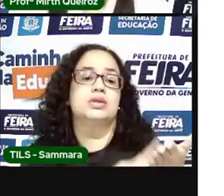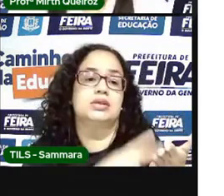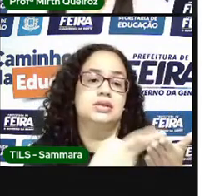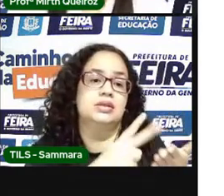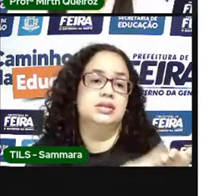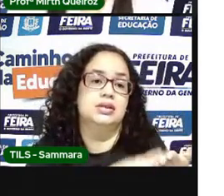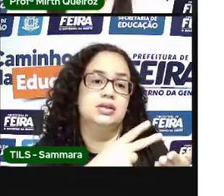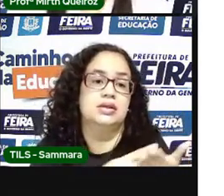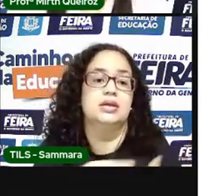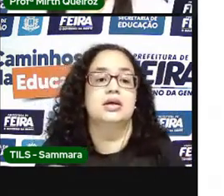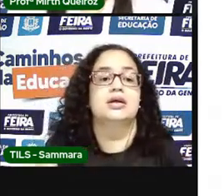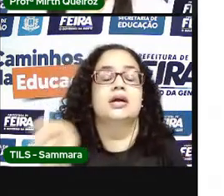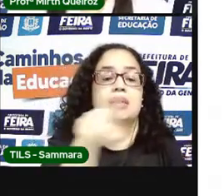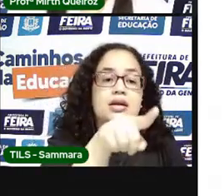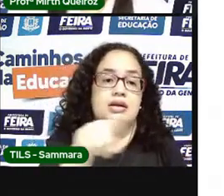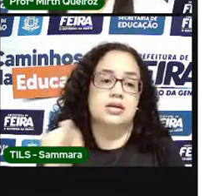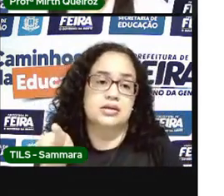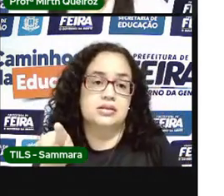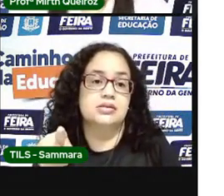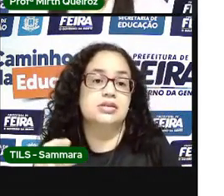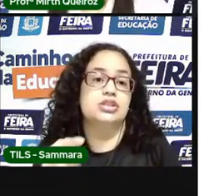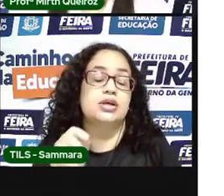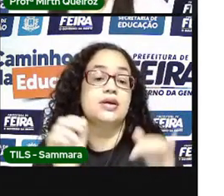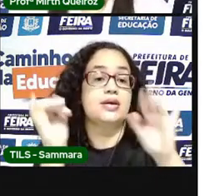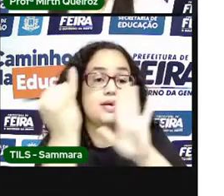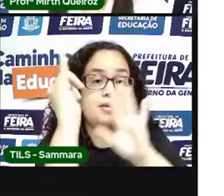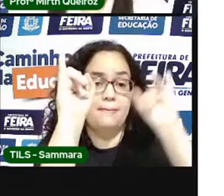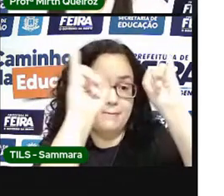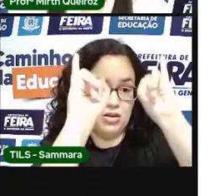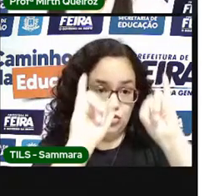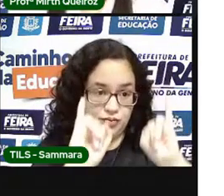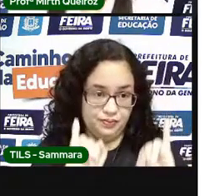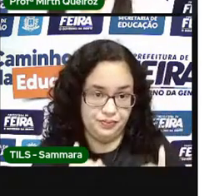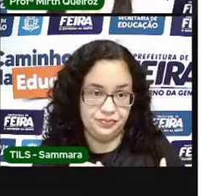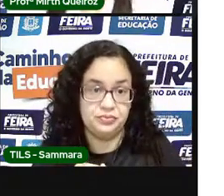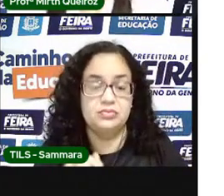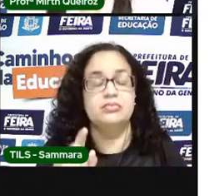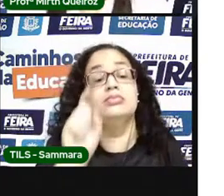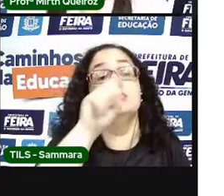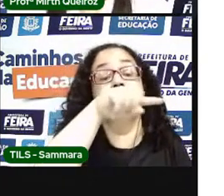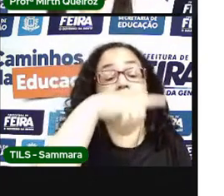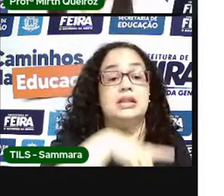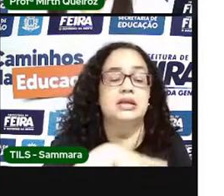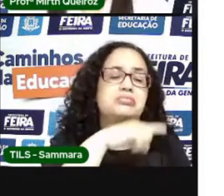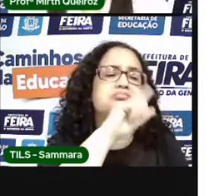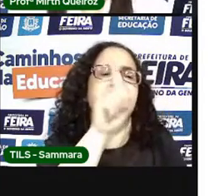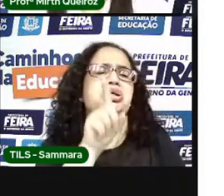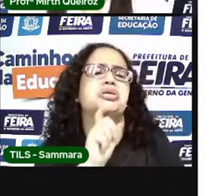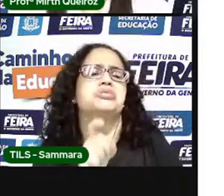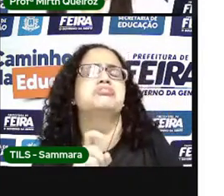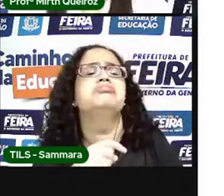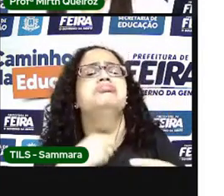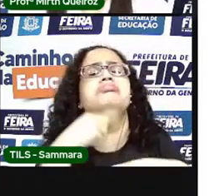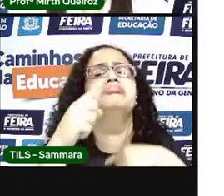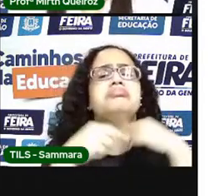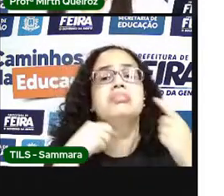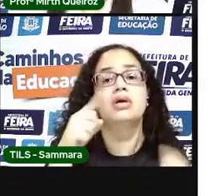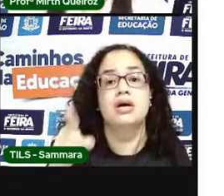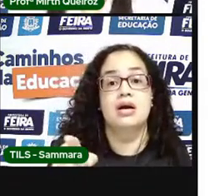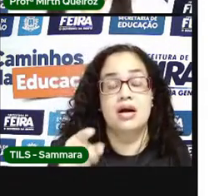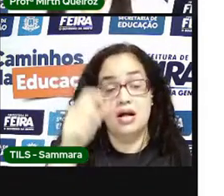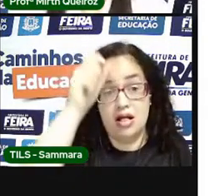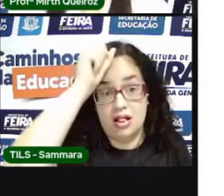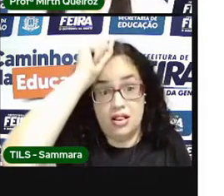aí? A partir de símbolos. Nós temos aqui uma interrogação que indica uma dúvida. Nós temos aqui uma